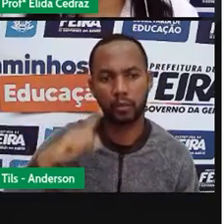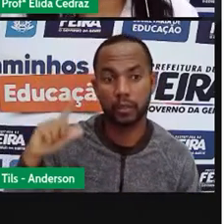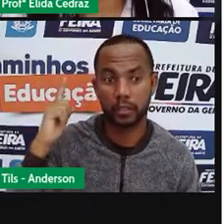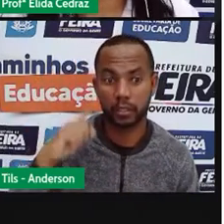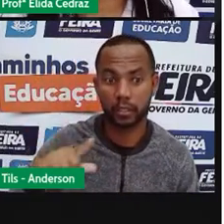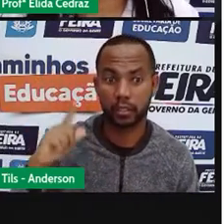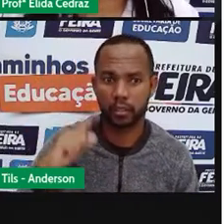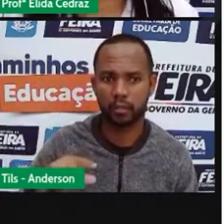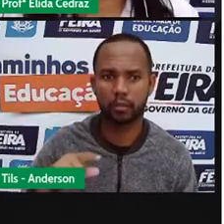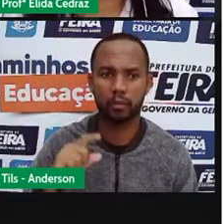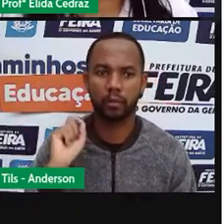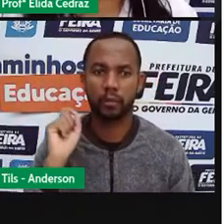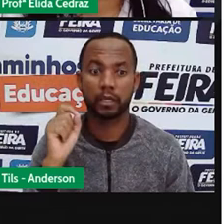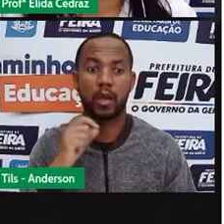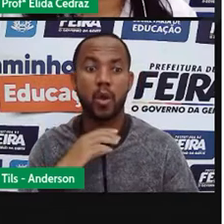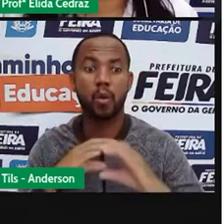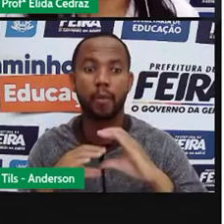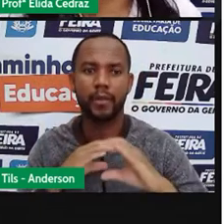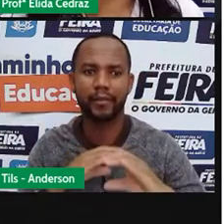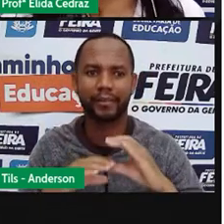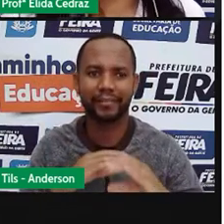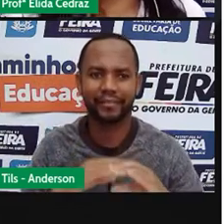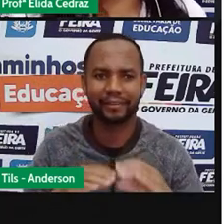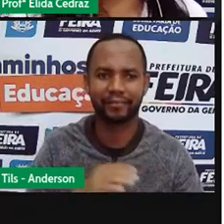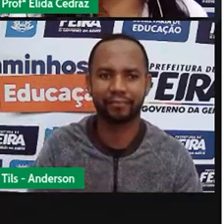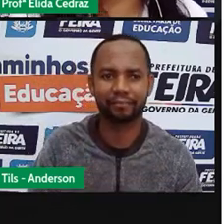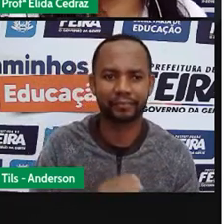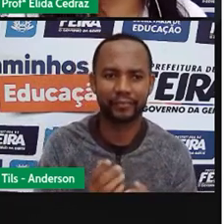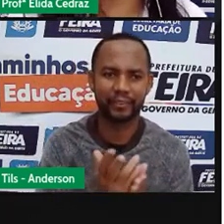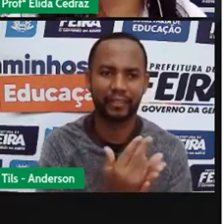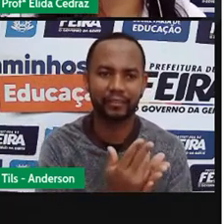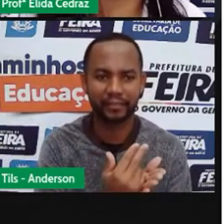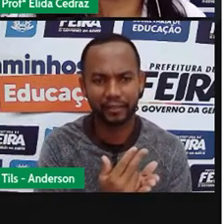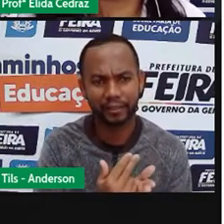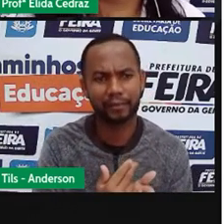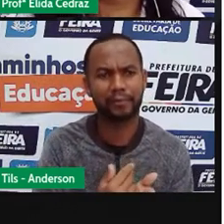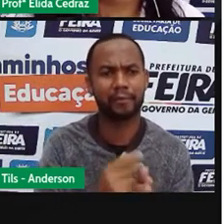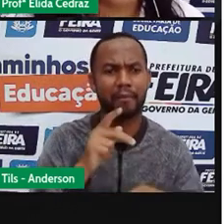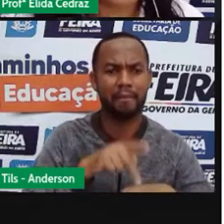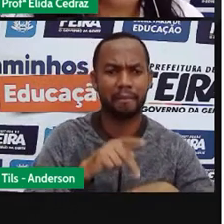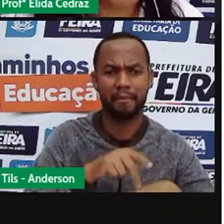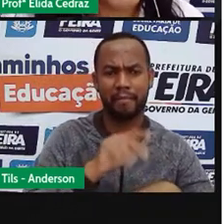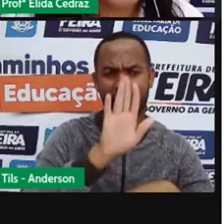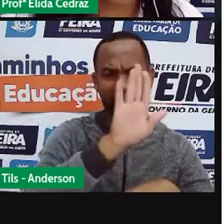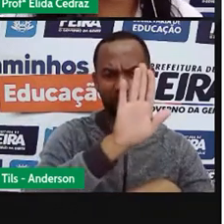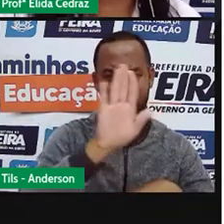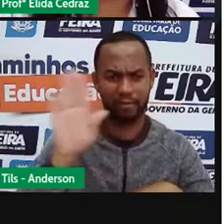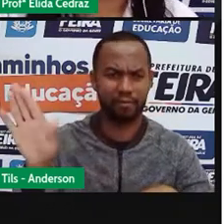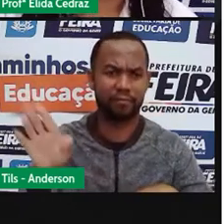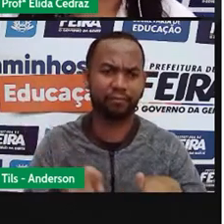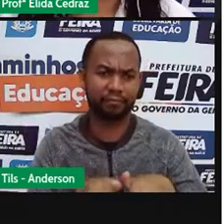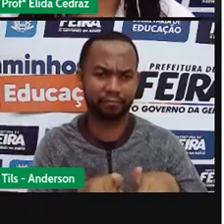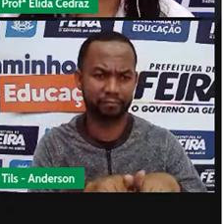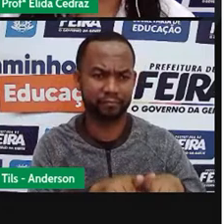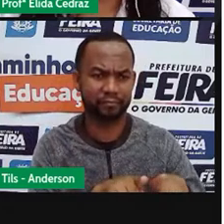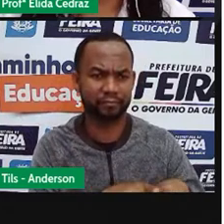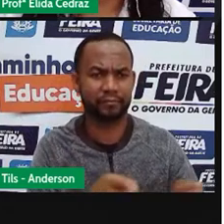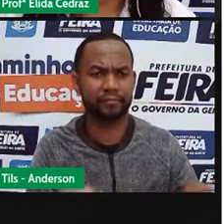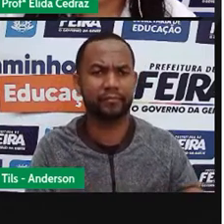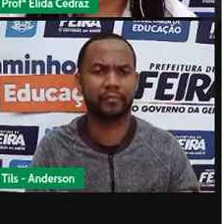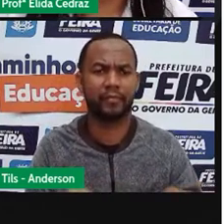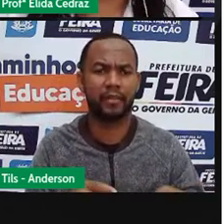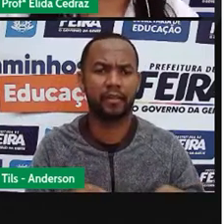como forma de comunicação. Os desenhos das cavernas, que são as pinturas cupetes, os